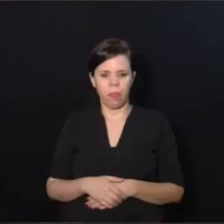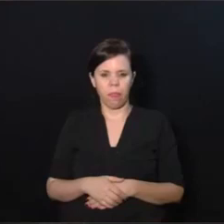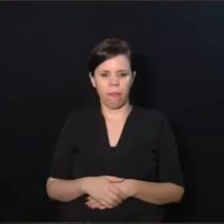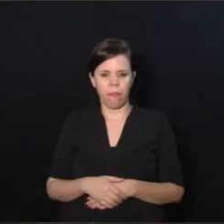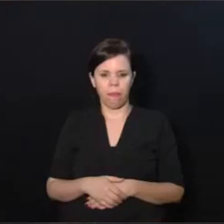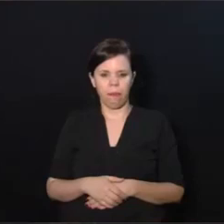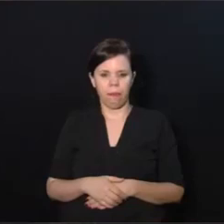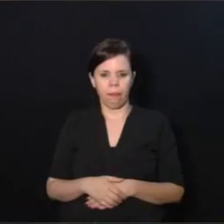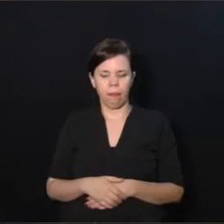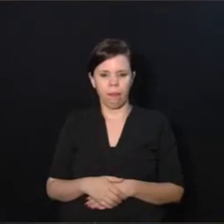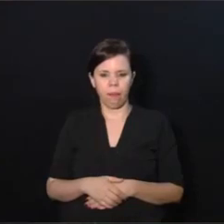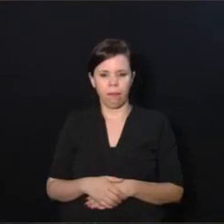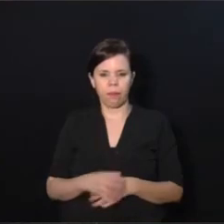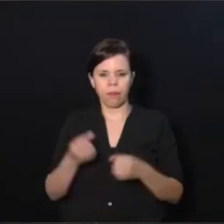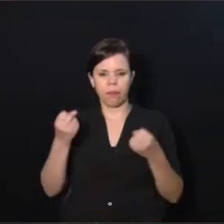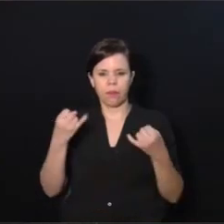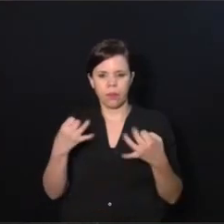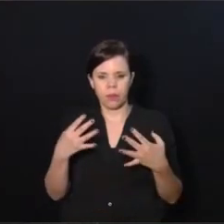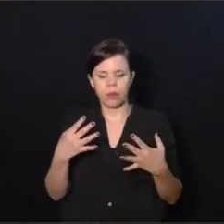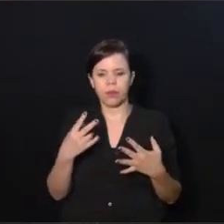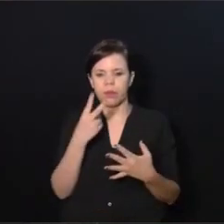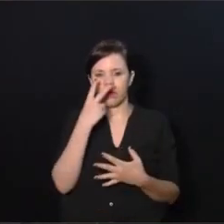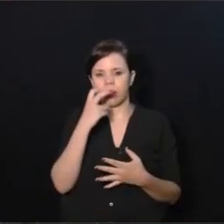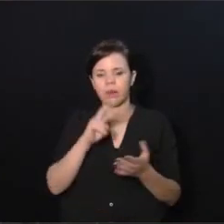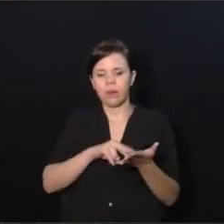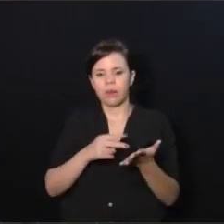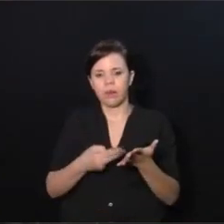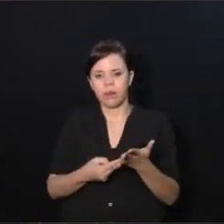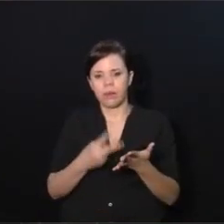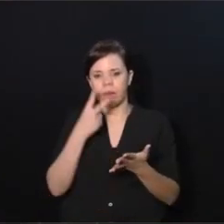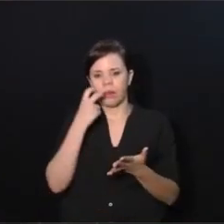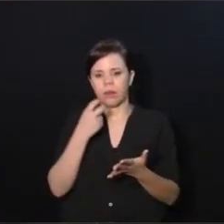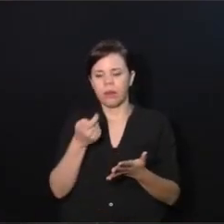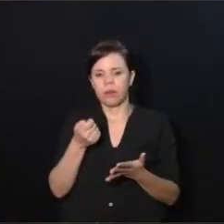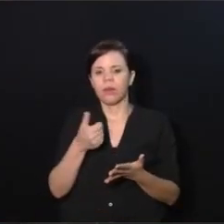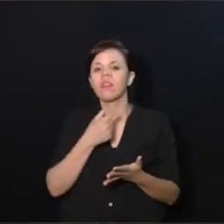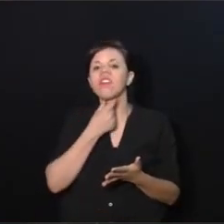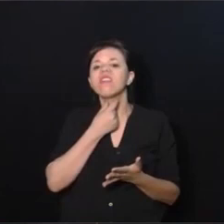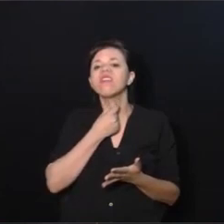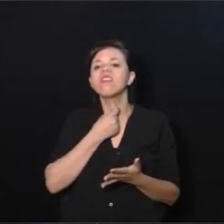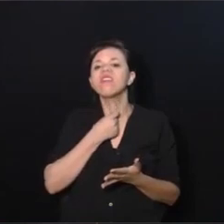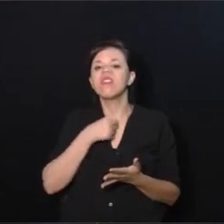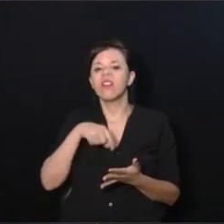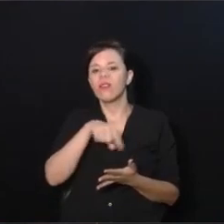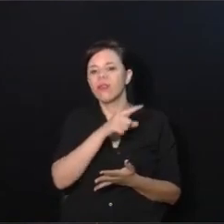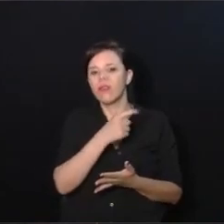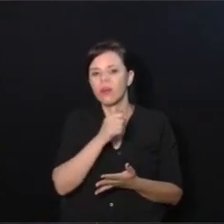Tradução para os cegos. Essa parada significa Wagner quase se engasgou de garganta seca e foi beber água.